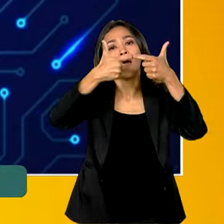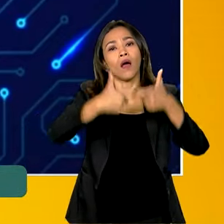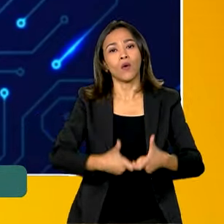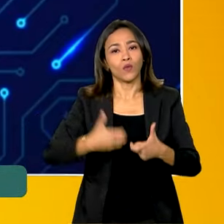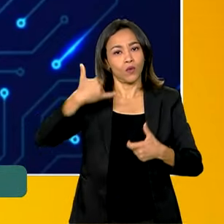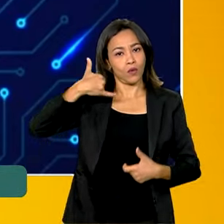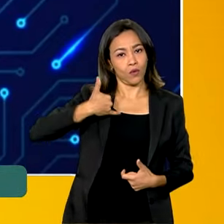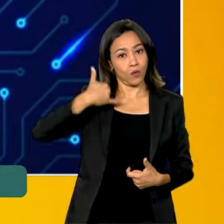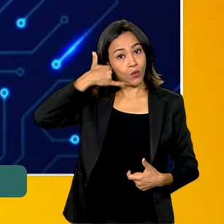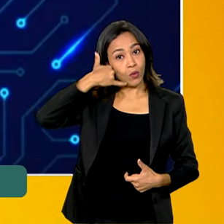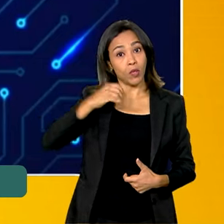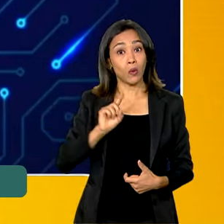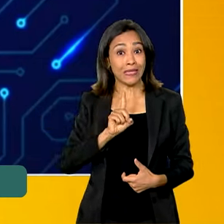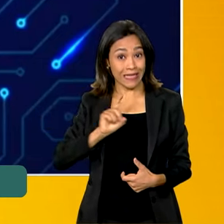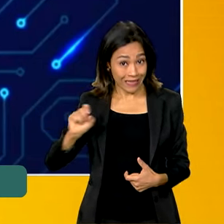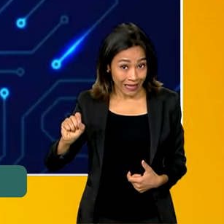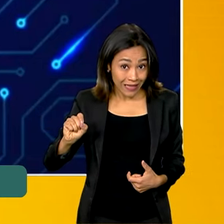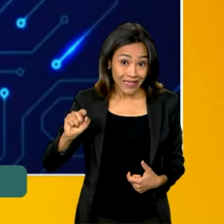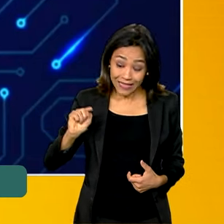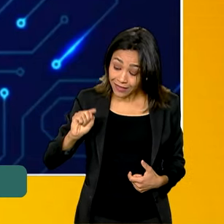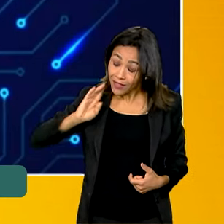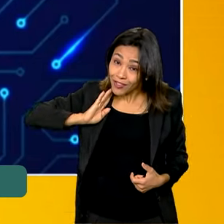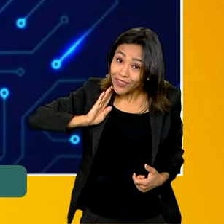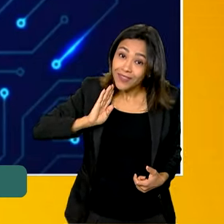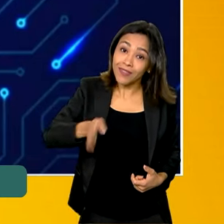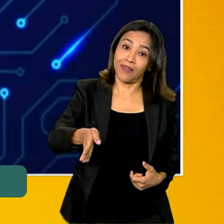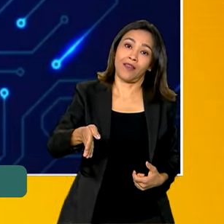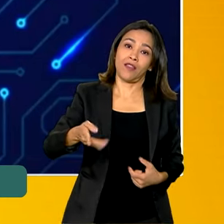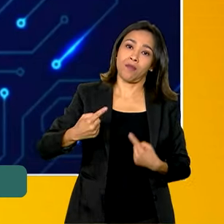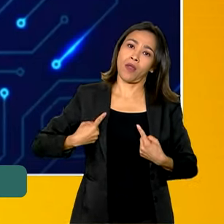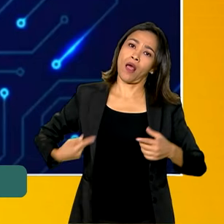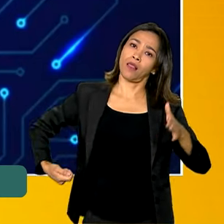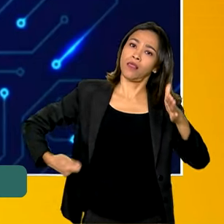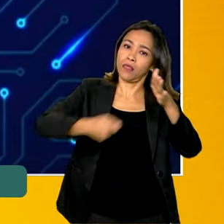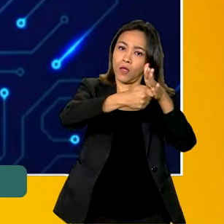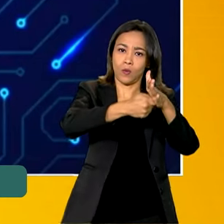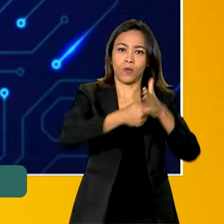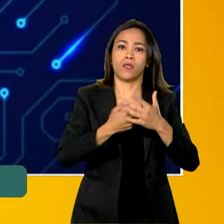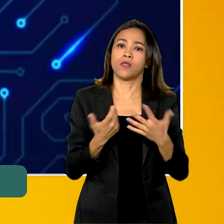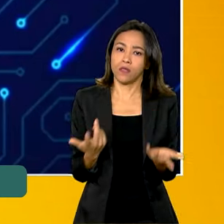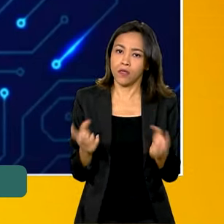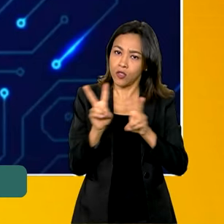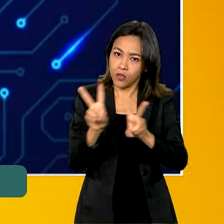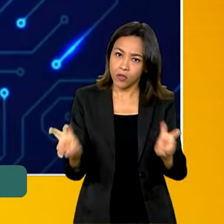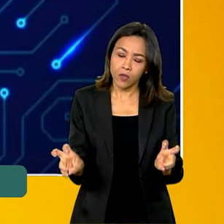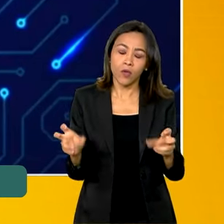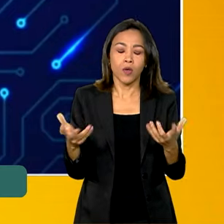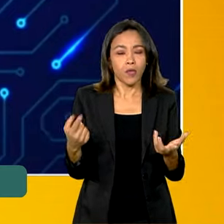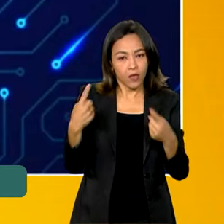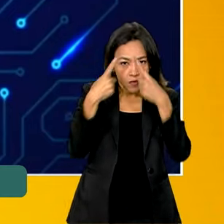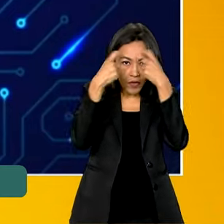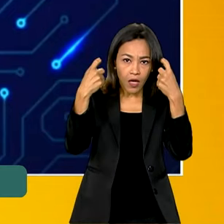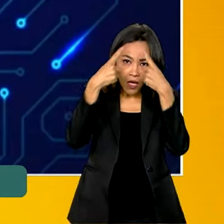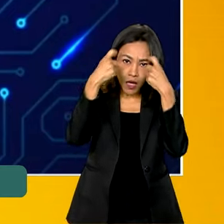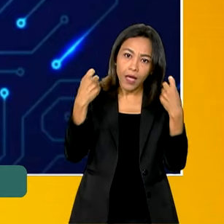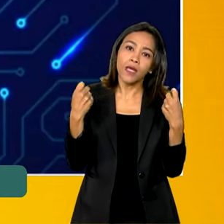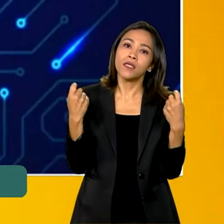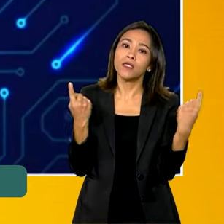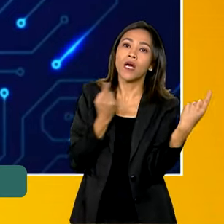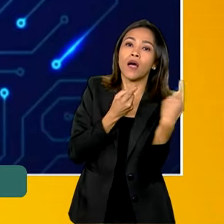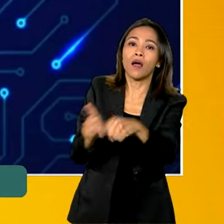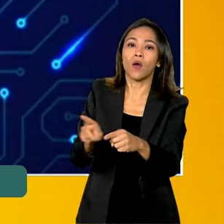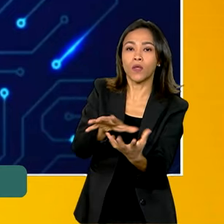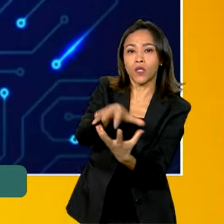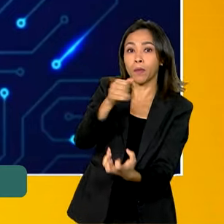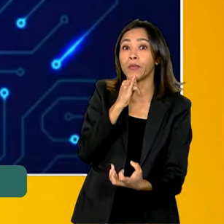sim, é um dos canais mais importantes, diretos para denúncias em relação à violência contra os idosos.